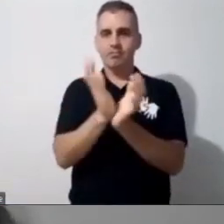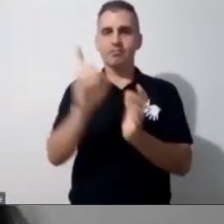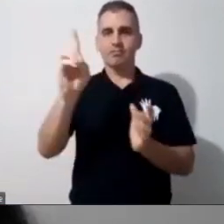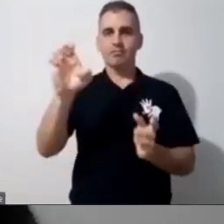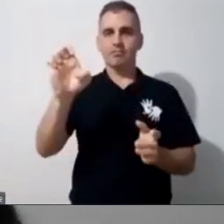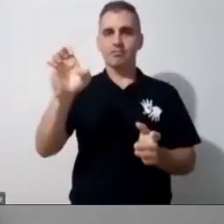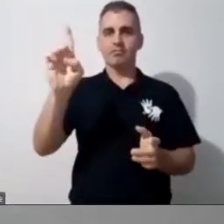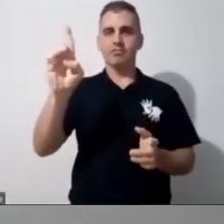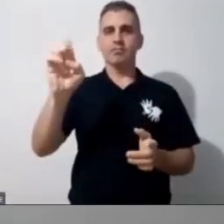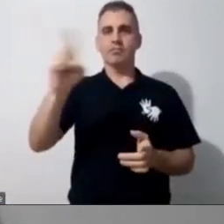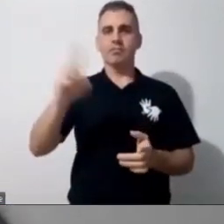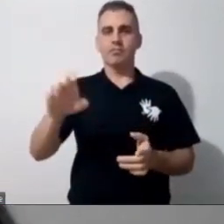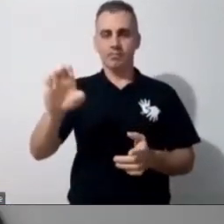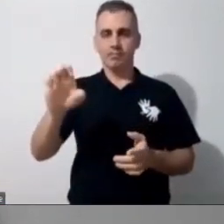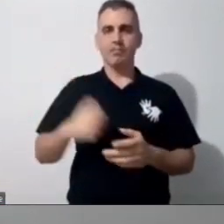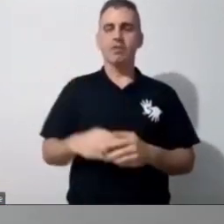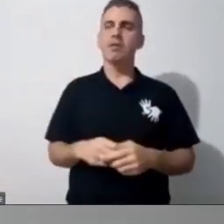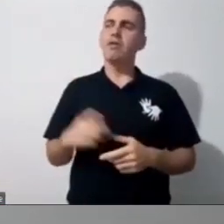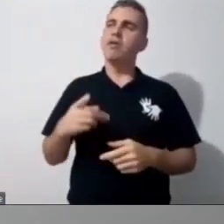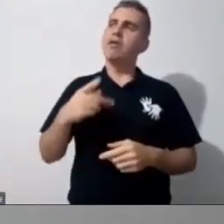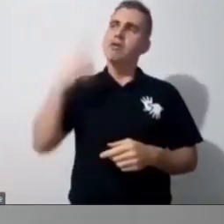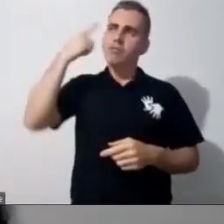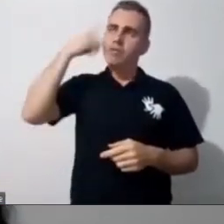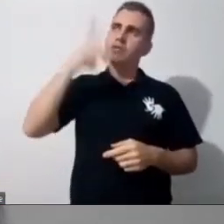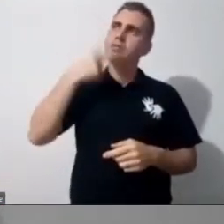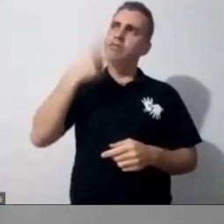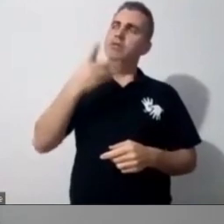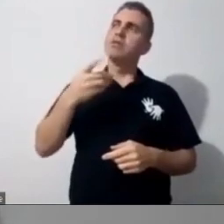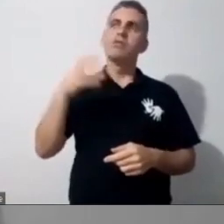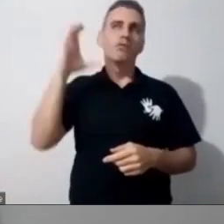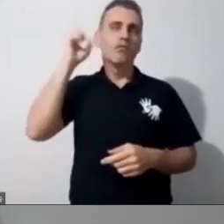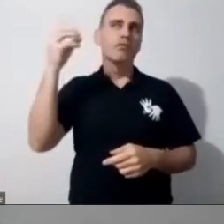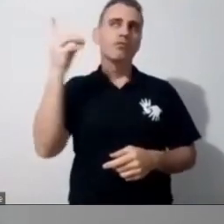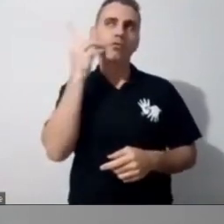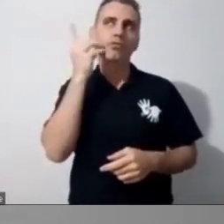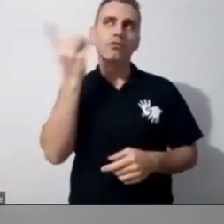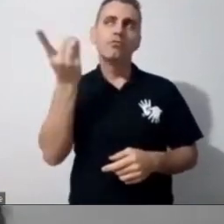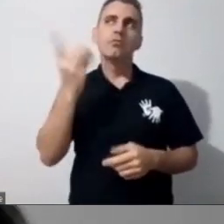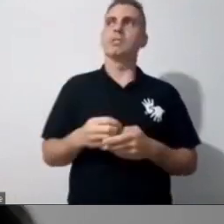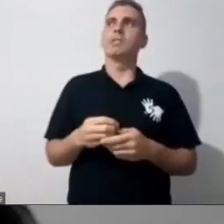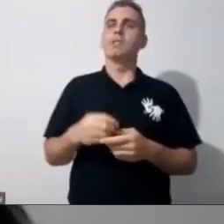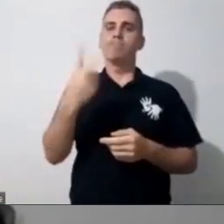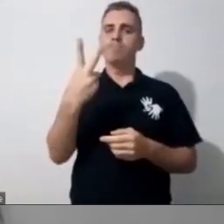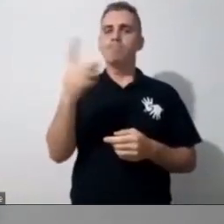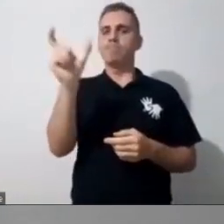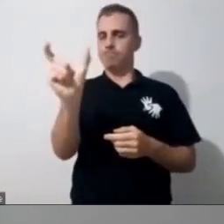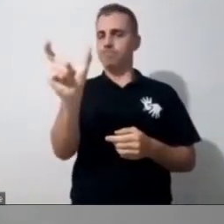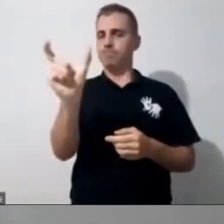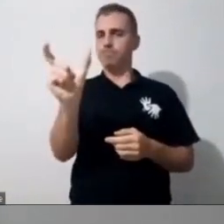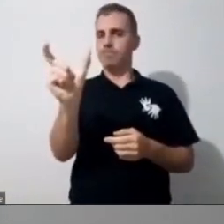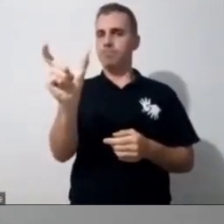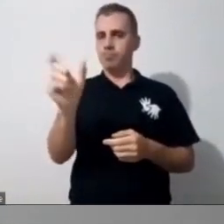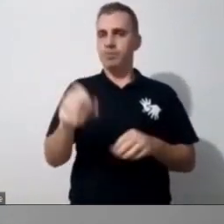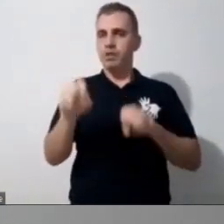Dani estava falando e pensando assim, são duas palavras, né? Que na educação especial, usando